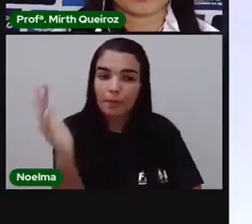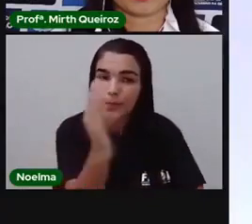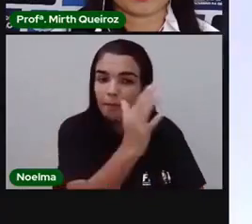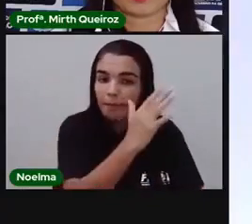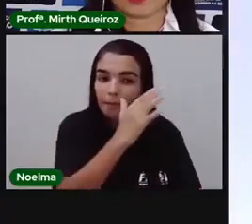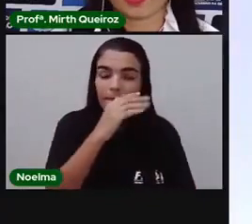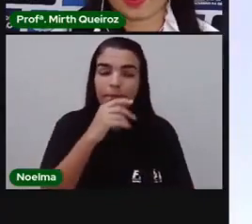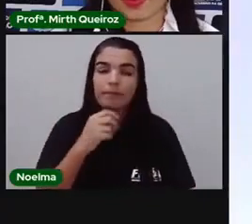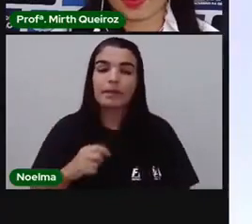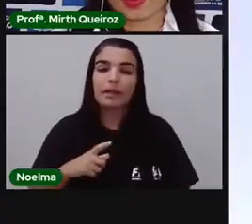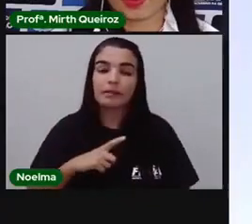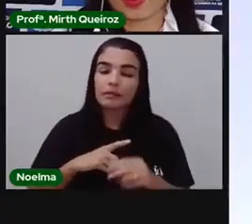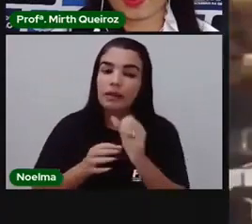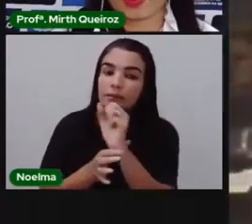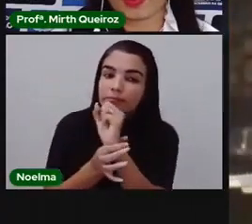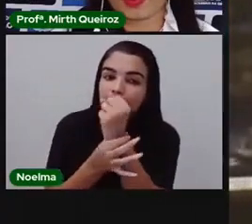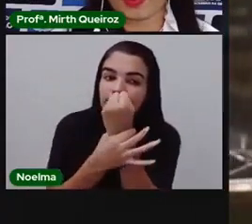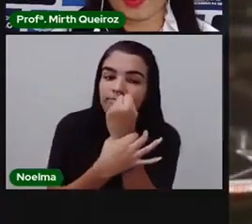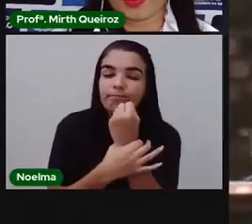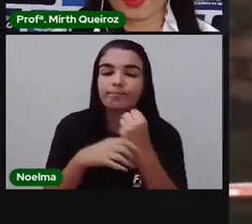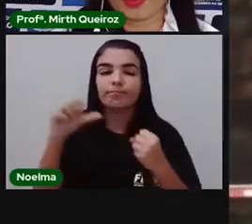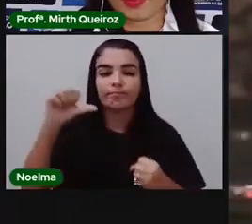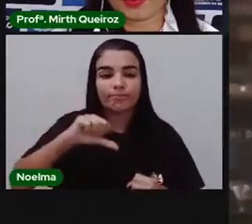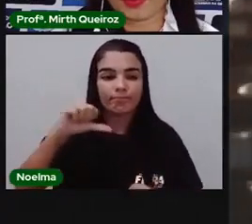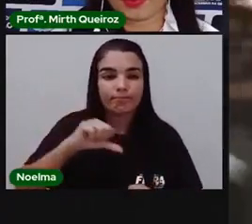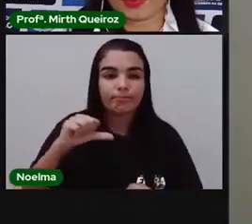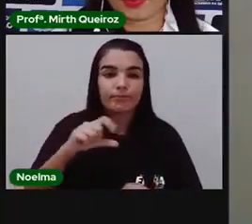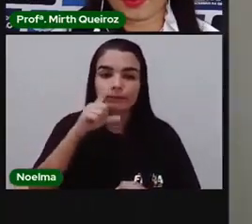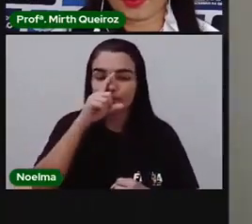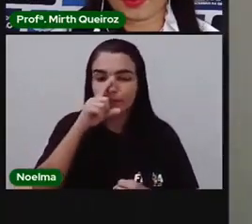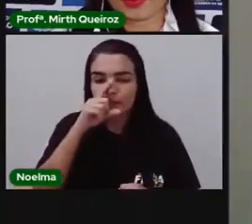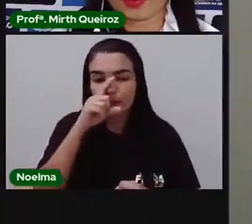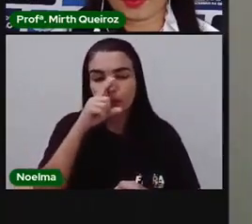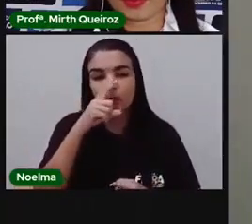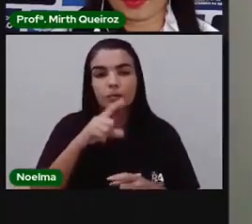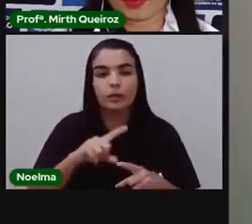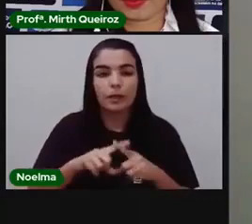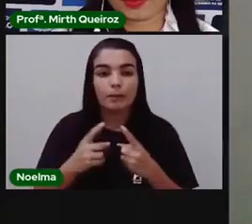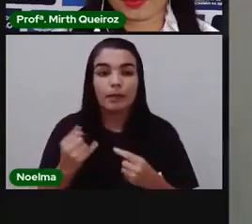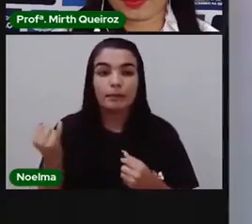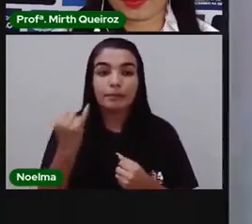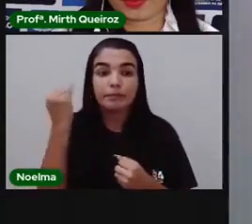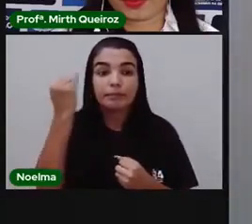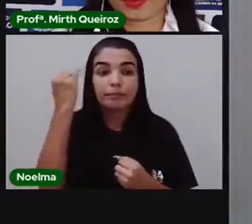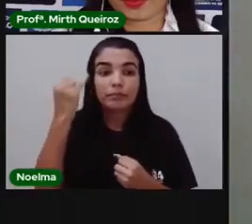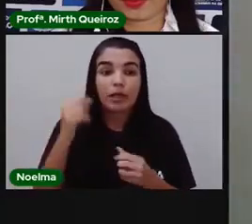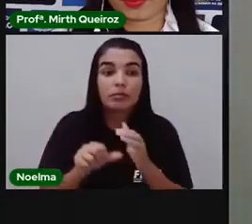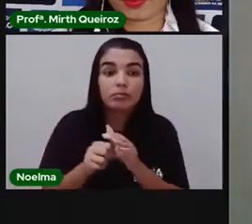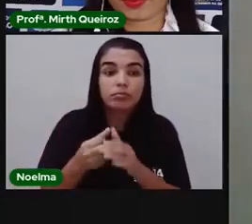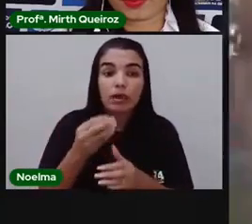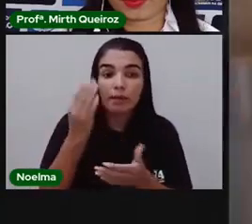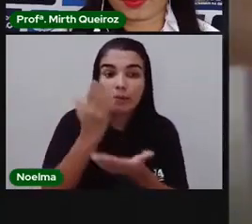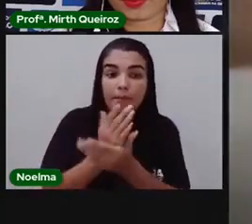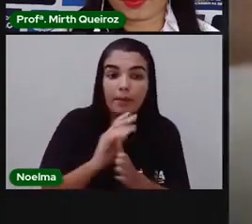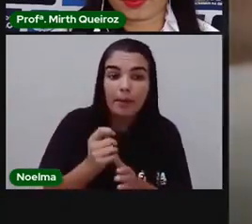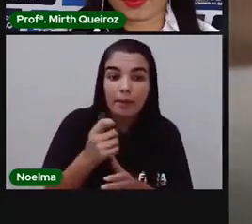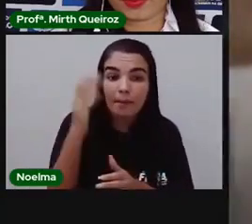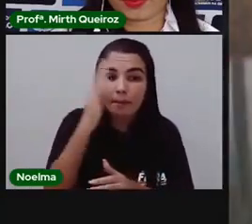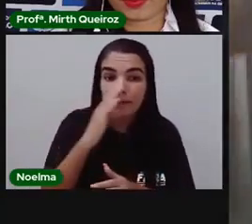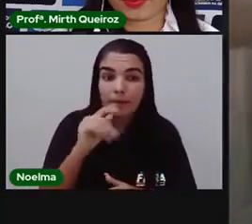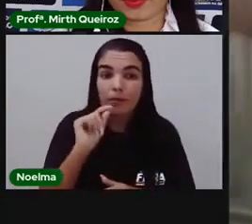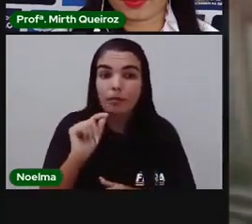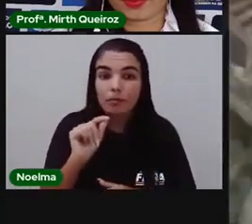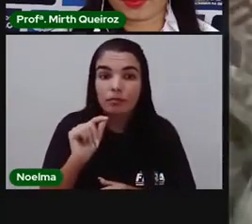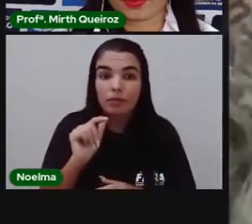a perda dessa riqueza vem tomando proporções maiores a cada dia. As principais causas da extinção de espécies no Brasil são o